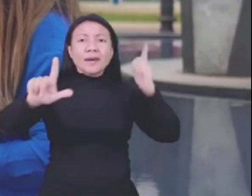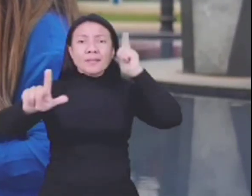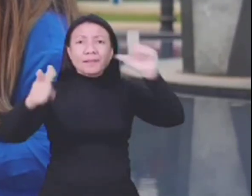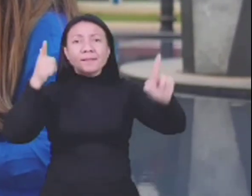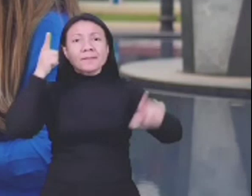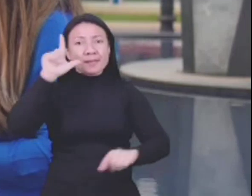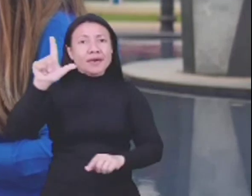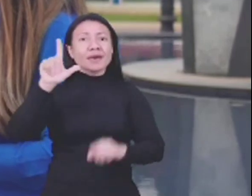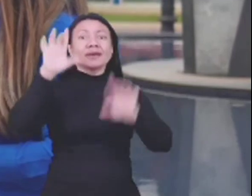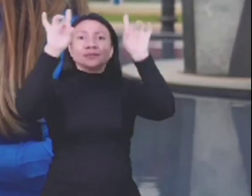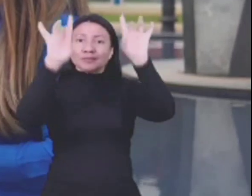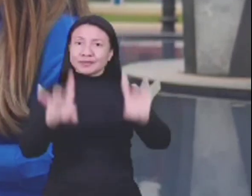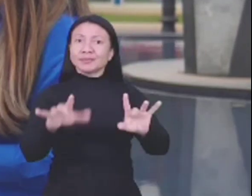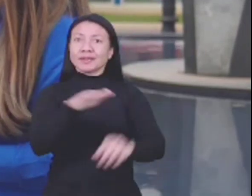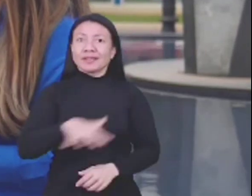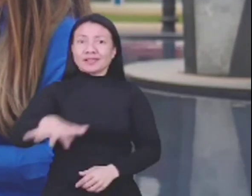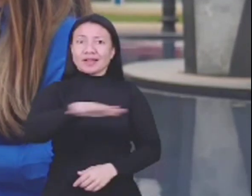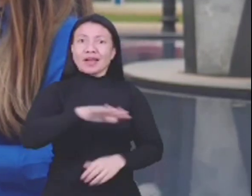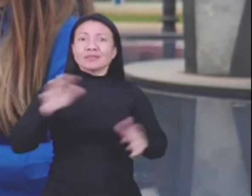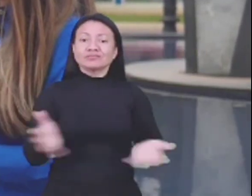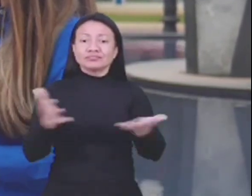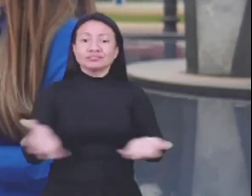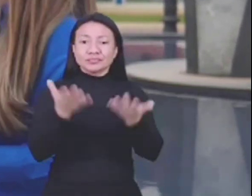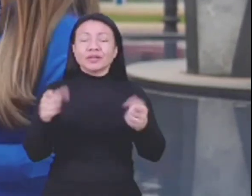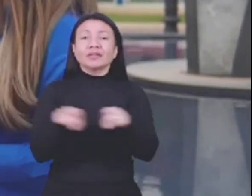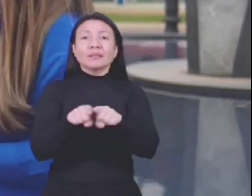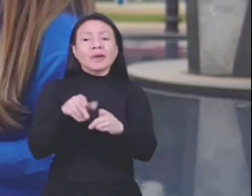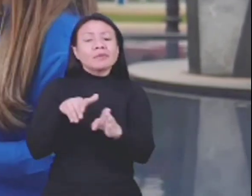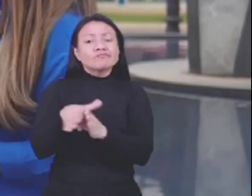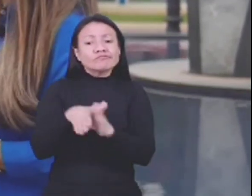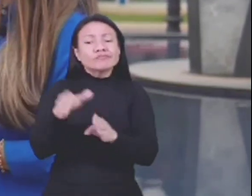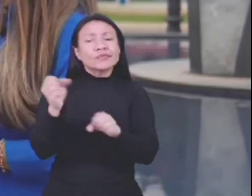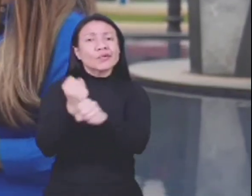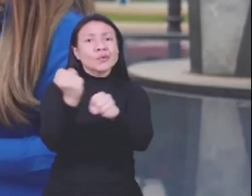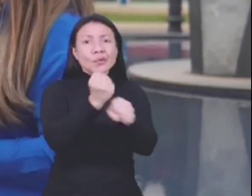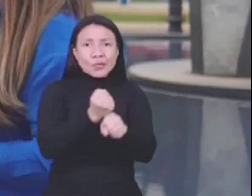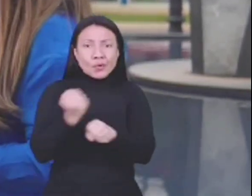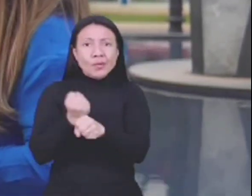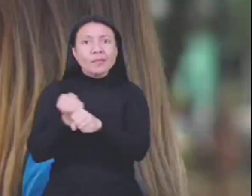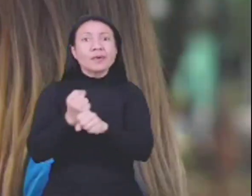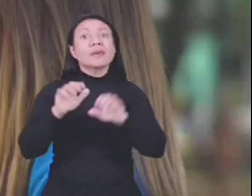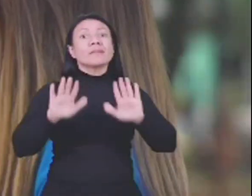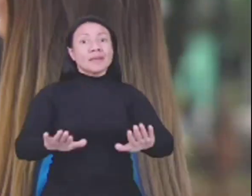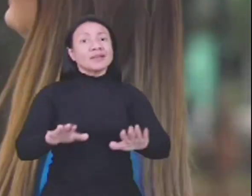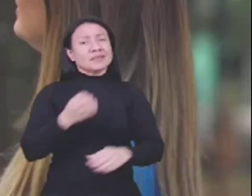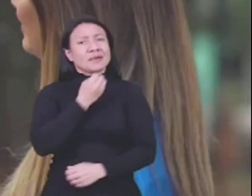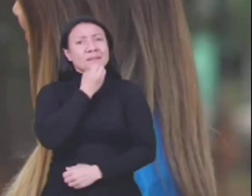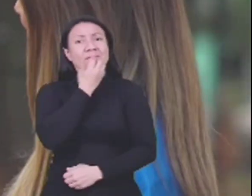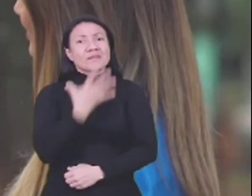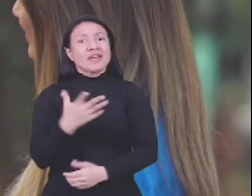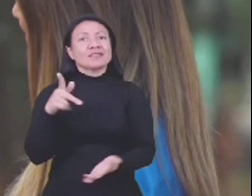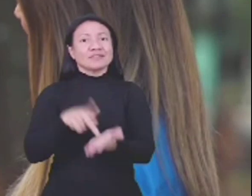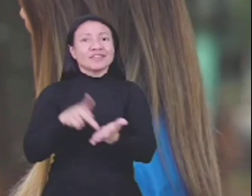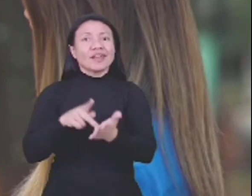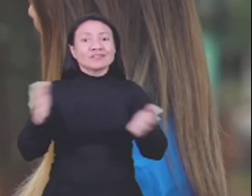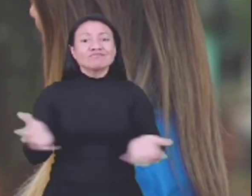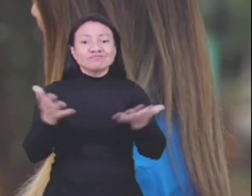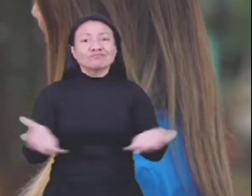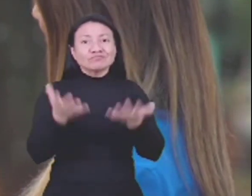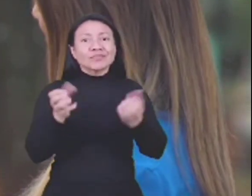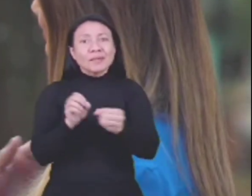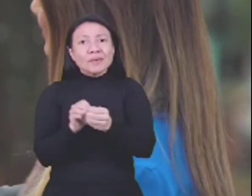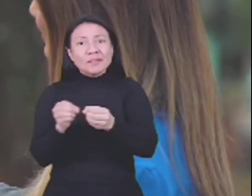conquistas, especialmente na área de fomento, além de coordenarmos várias obras, mas a atração de empresas foi muito bem e